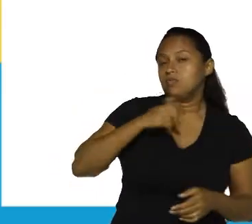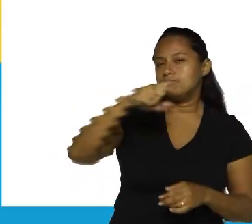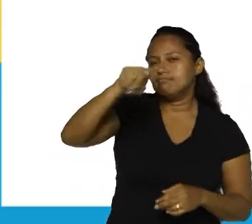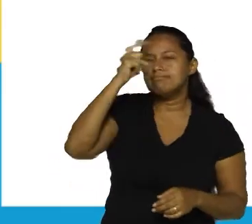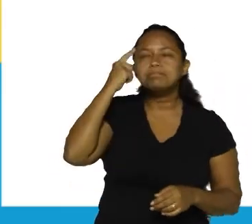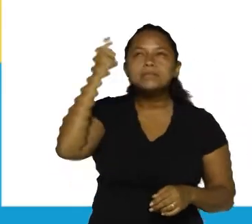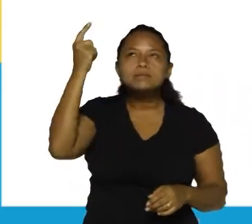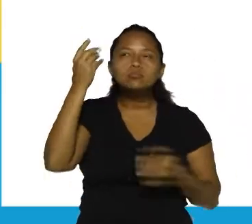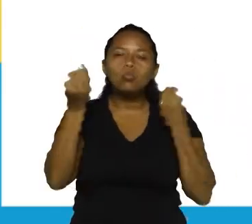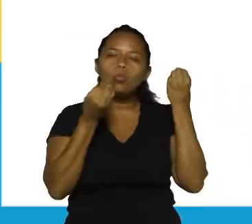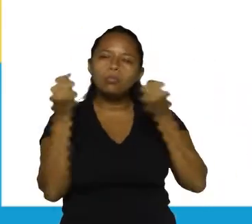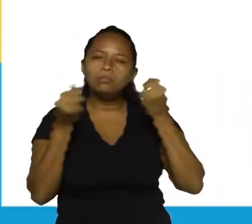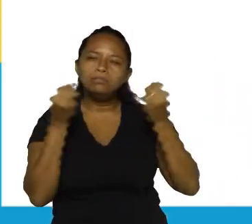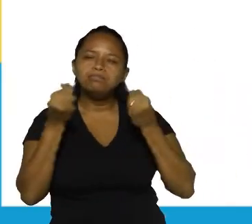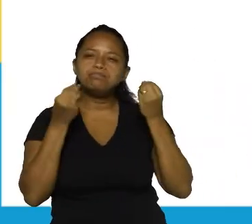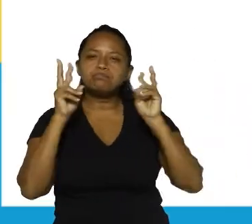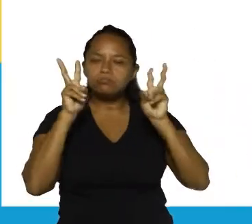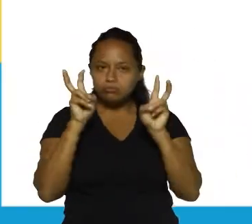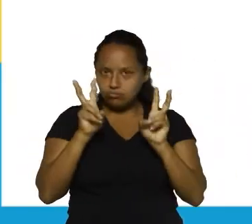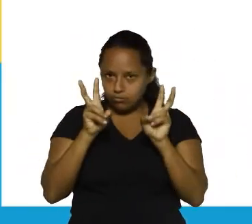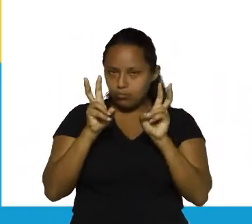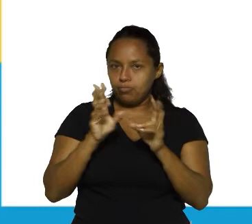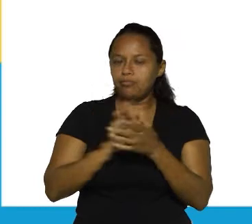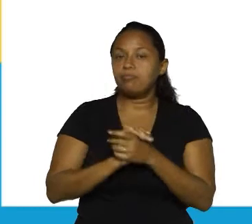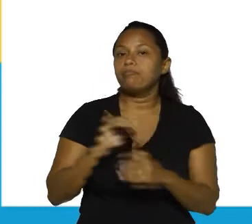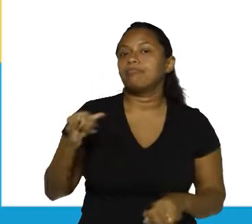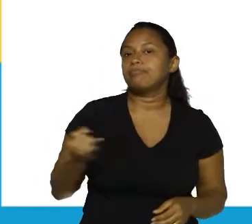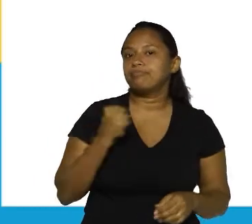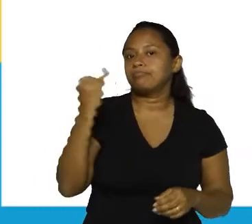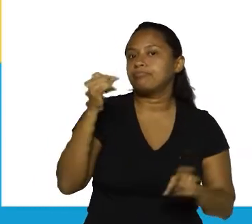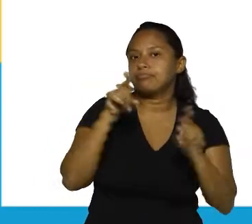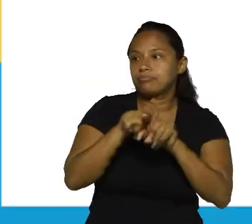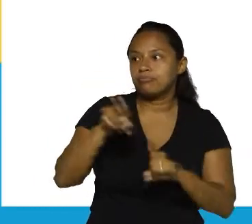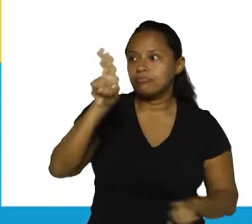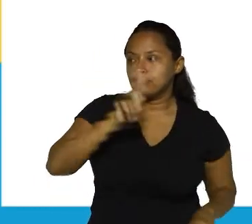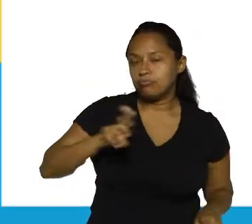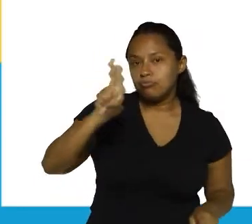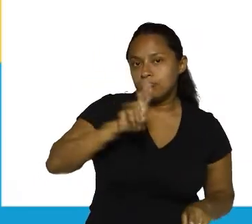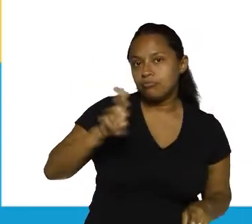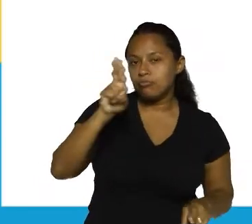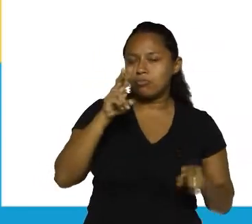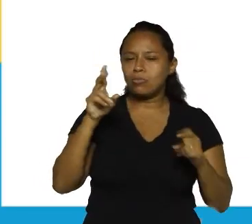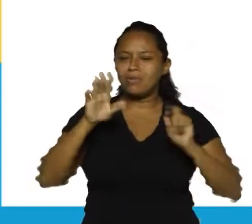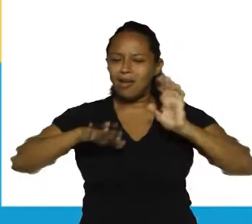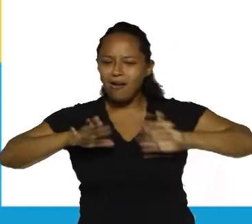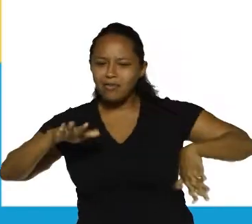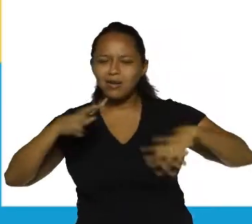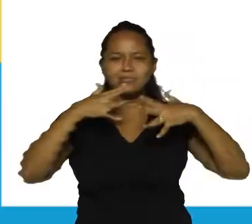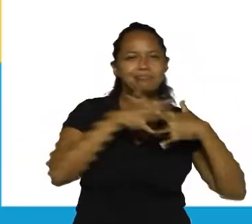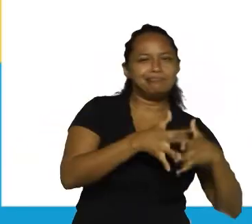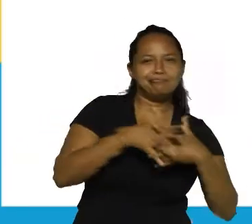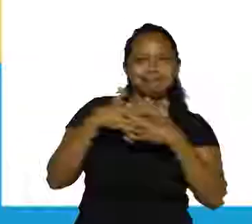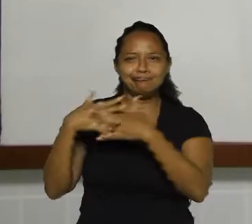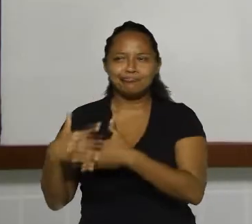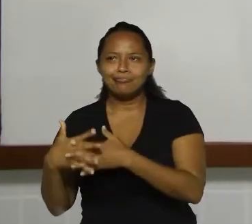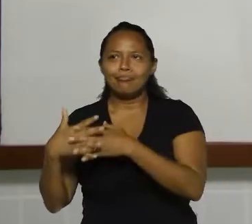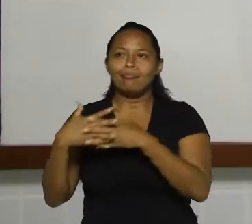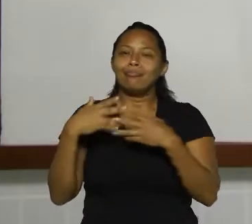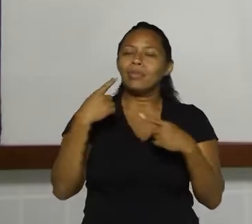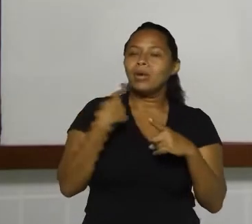pensassem um pouquinho a respeito deles, porque é muito comum a gente confundi-los. Porque,